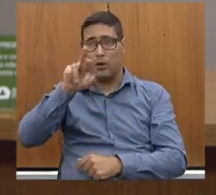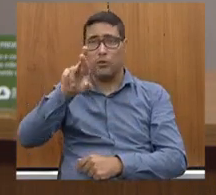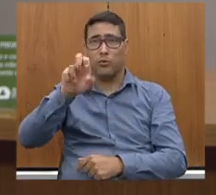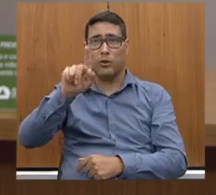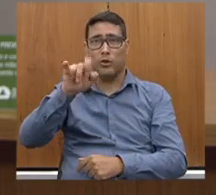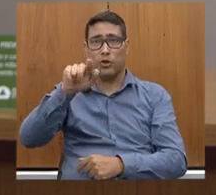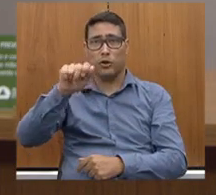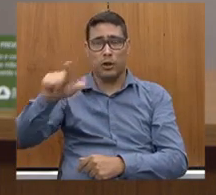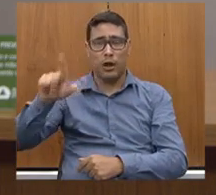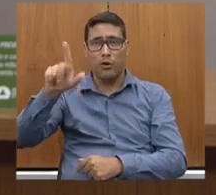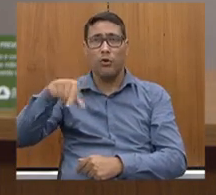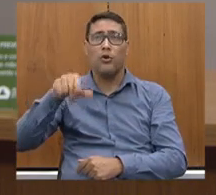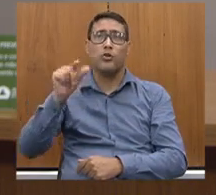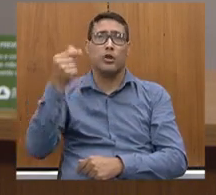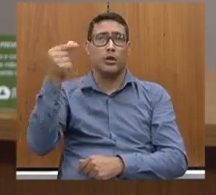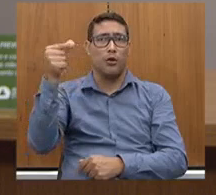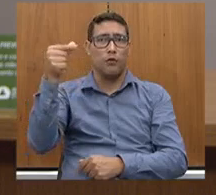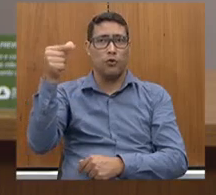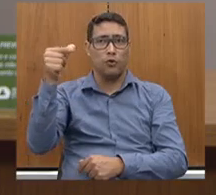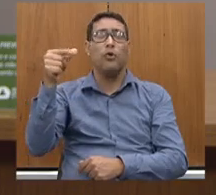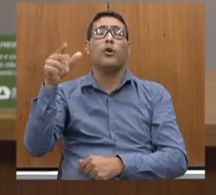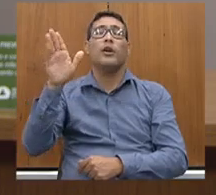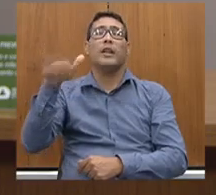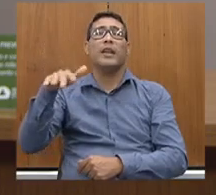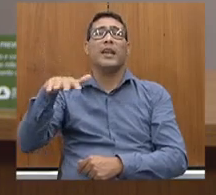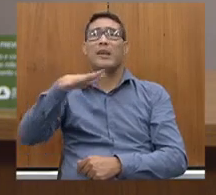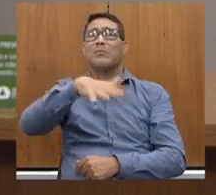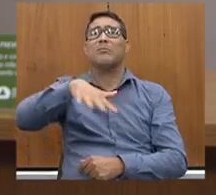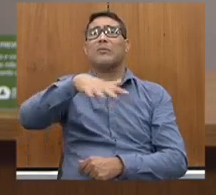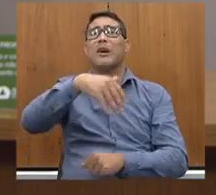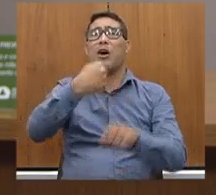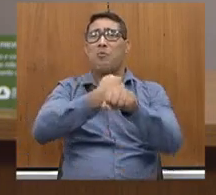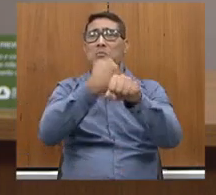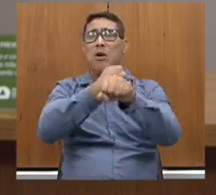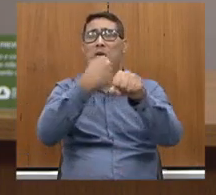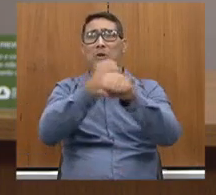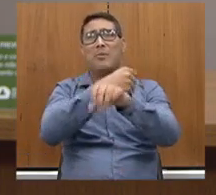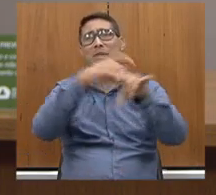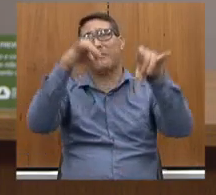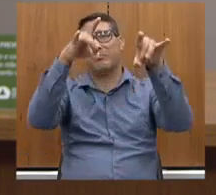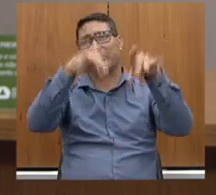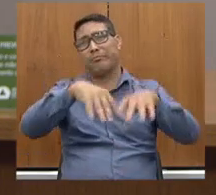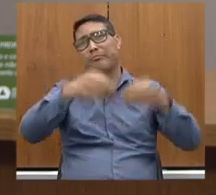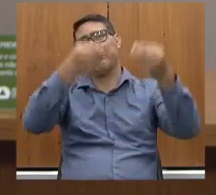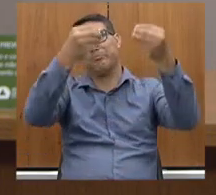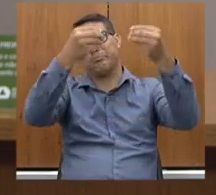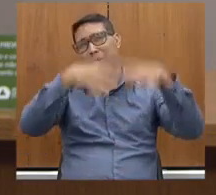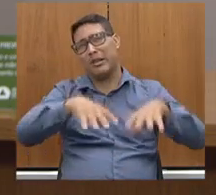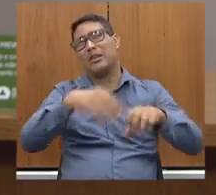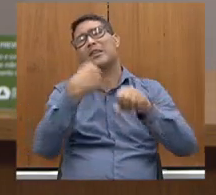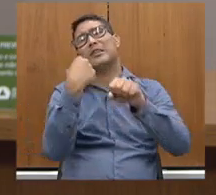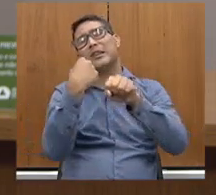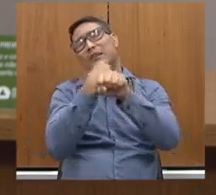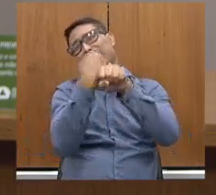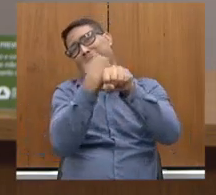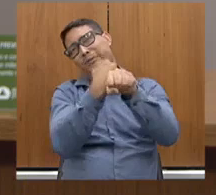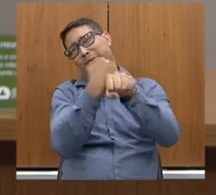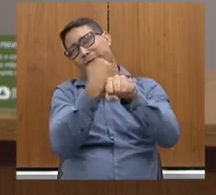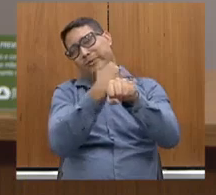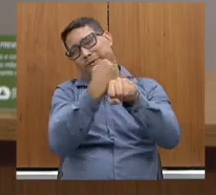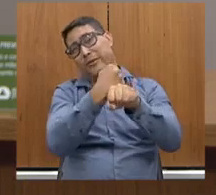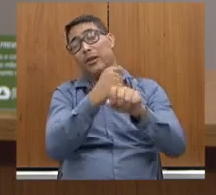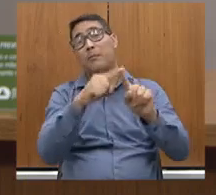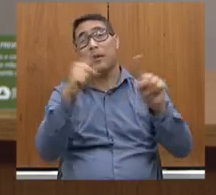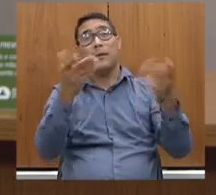totalmente abandonada por vários anos. E hoje é uma realidade, a obra já